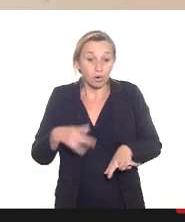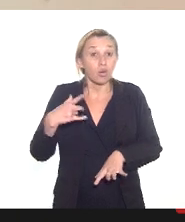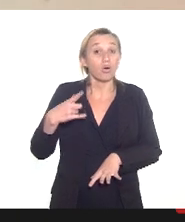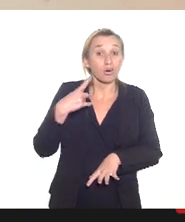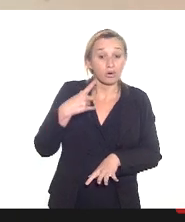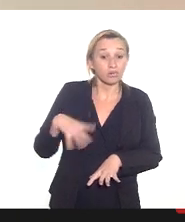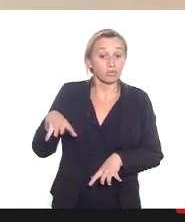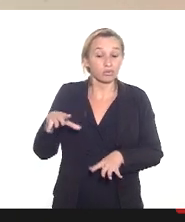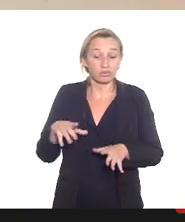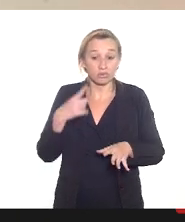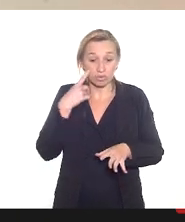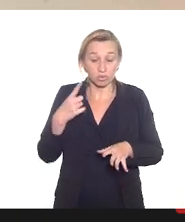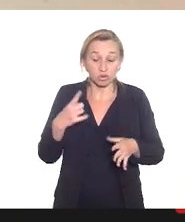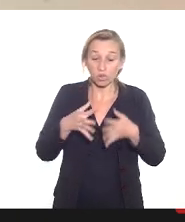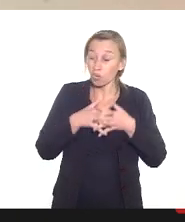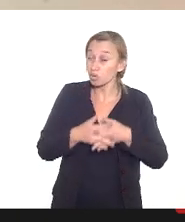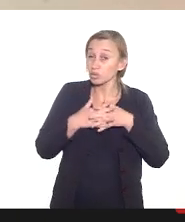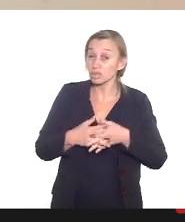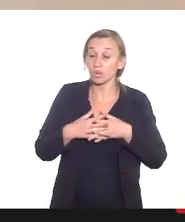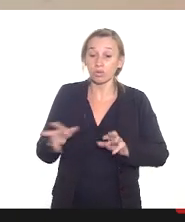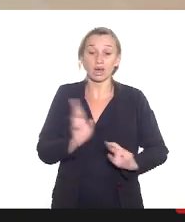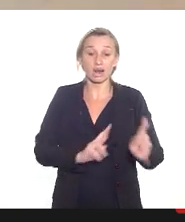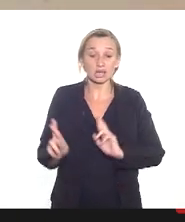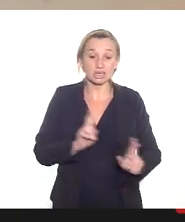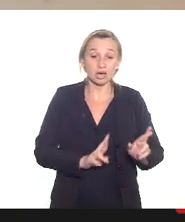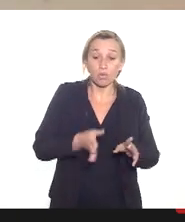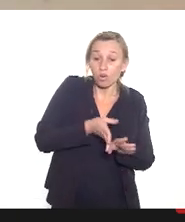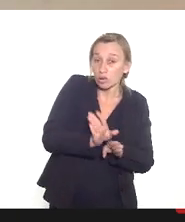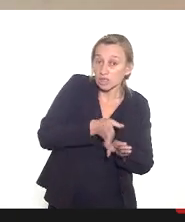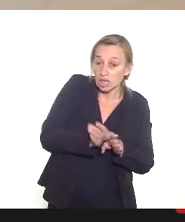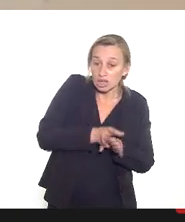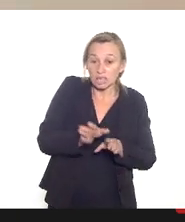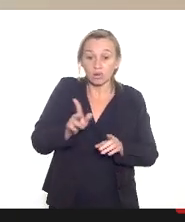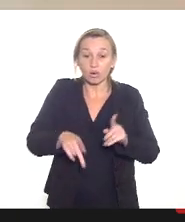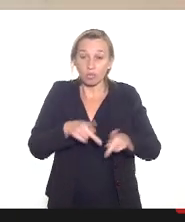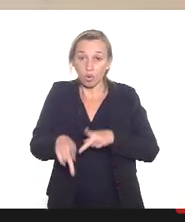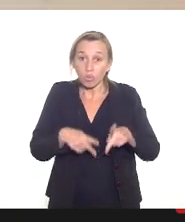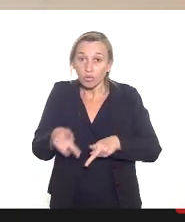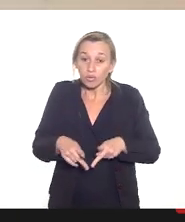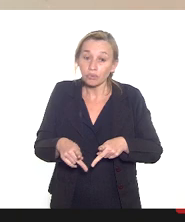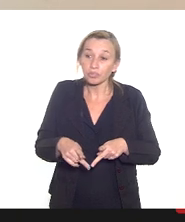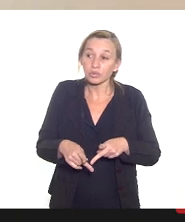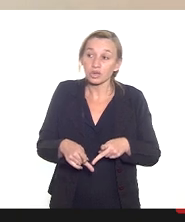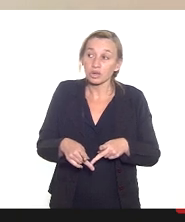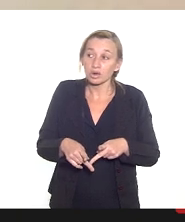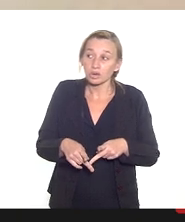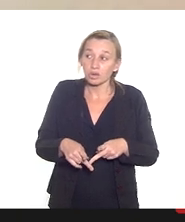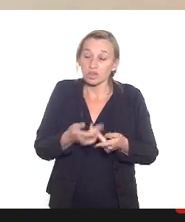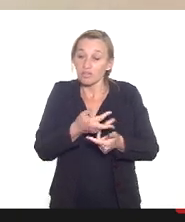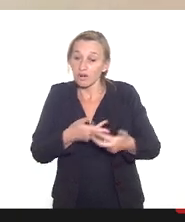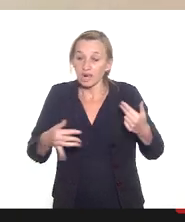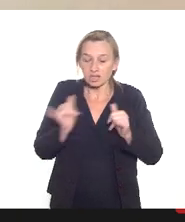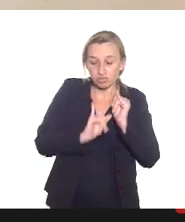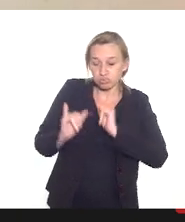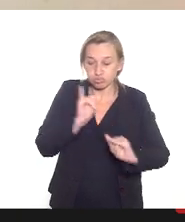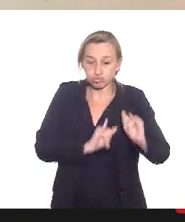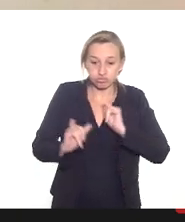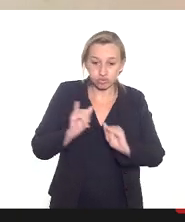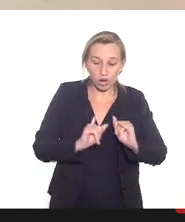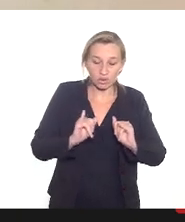muita confusão com relação a orientação a população eram tantas informações